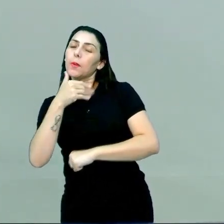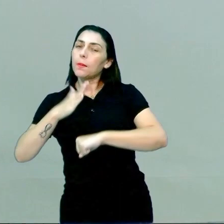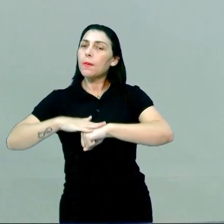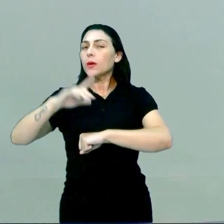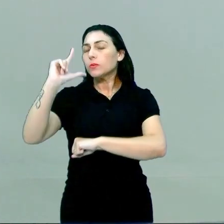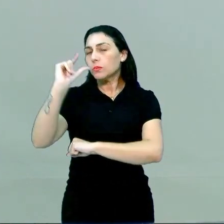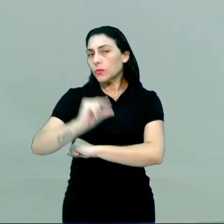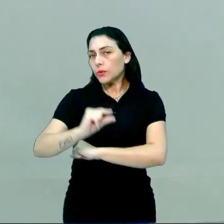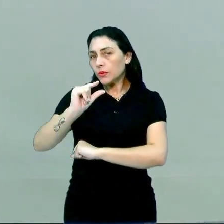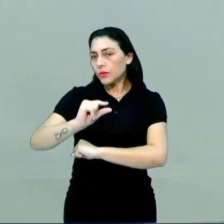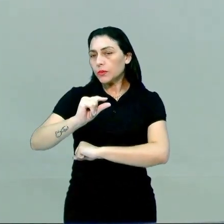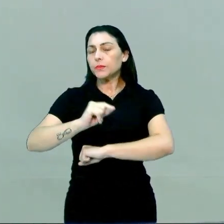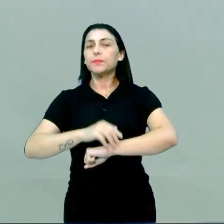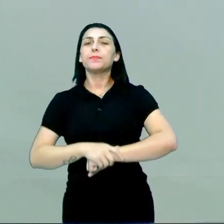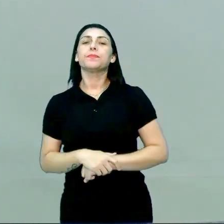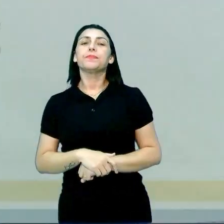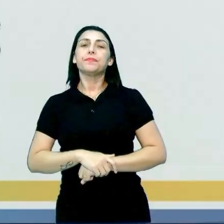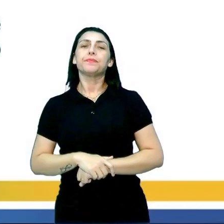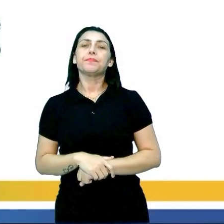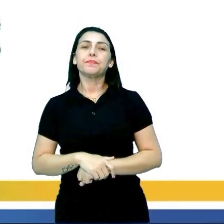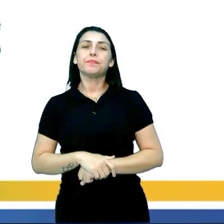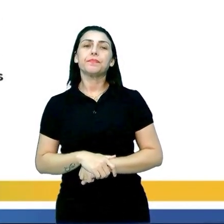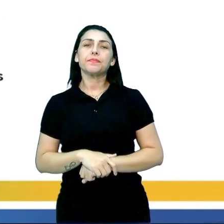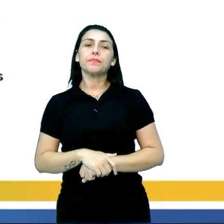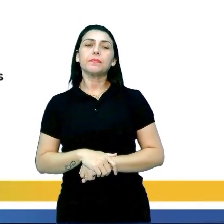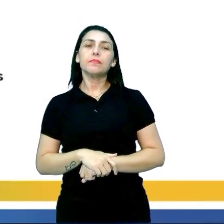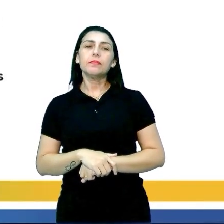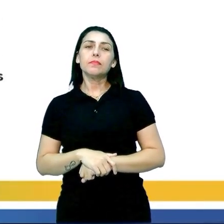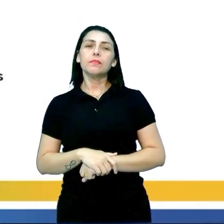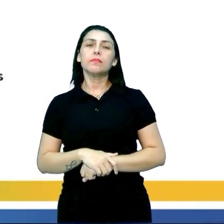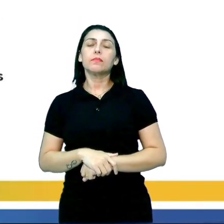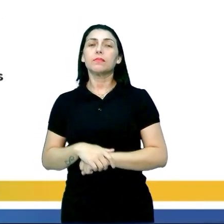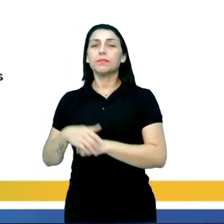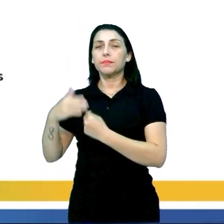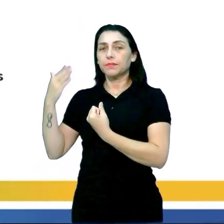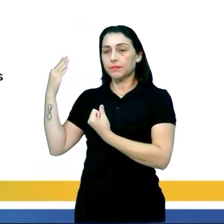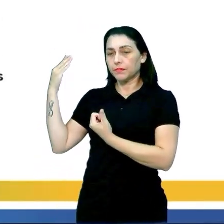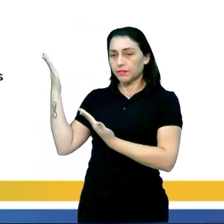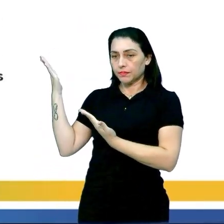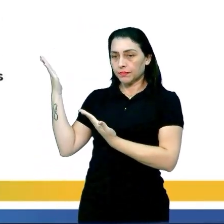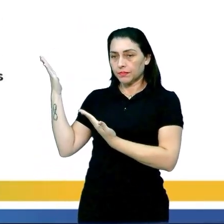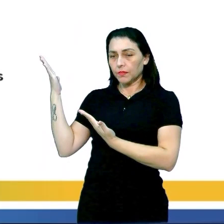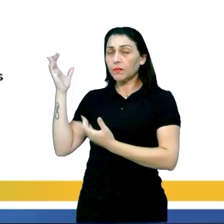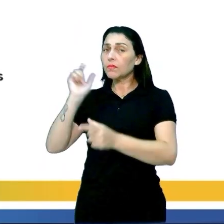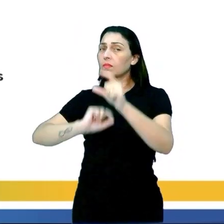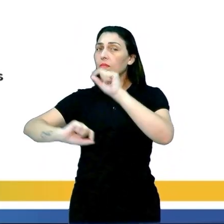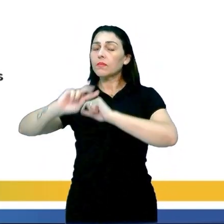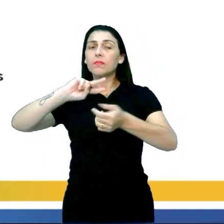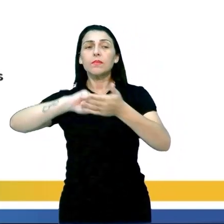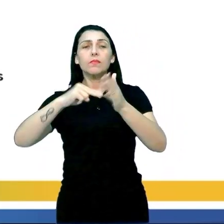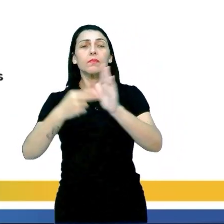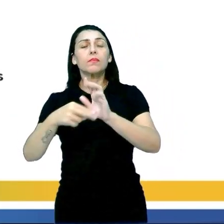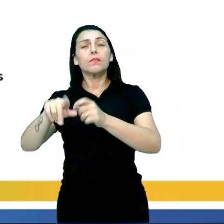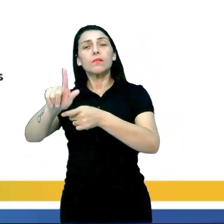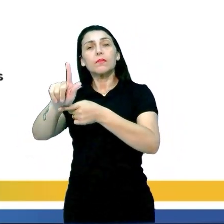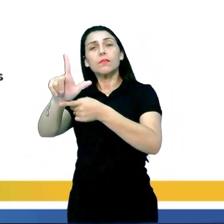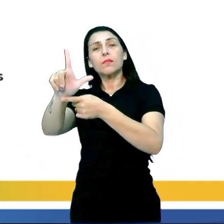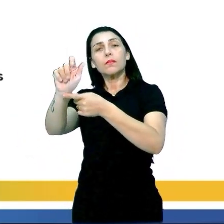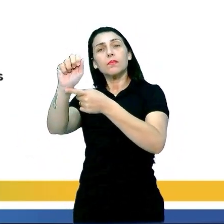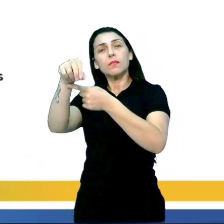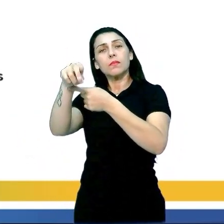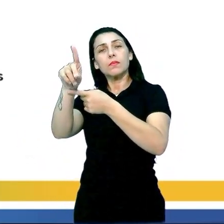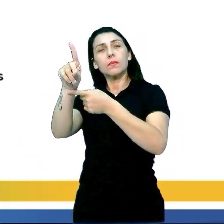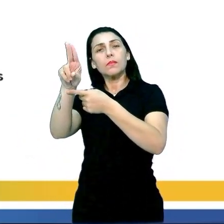hormônios, não é. Ela é mais devagar. Então, vamos seguir aqui. Então, o que seriam essas glândulas?